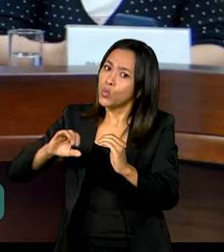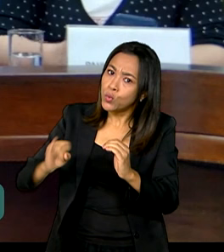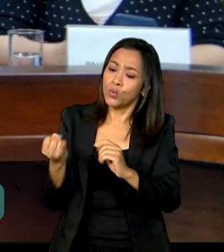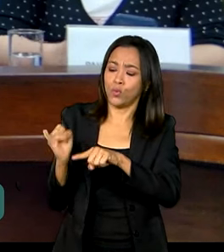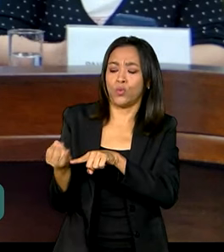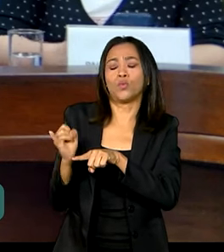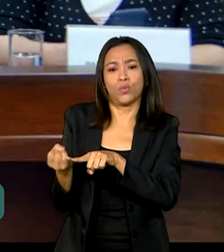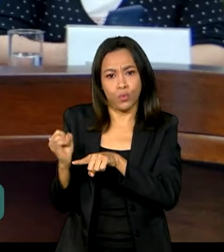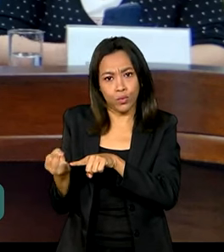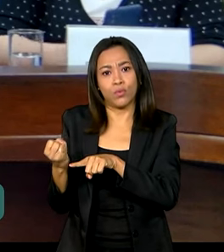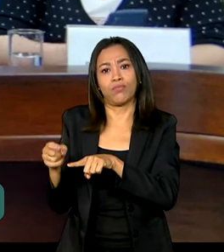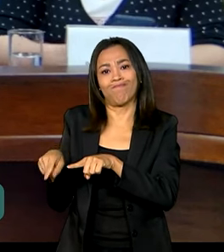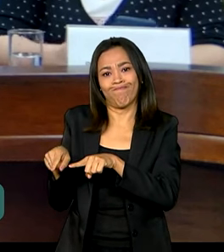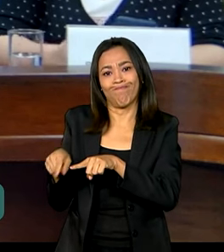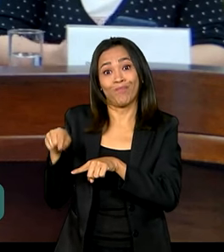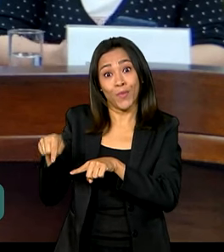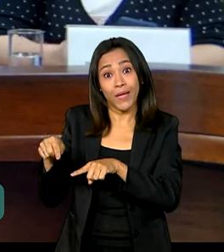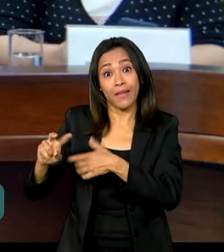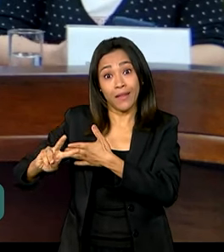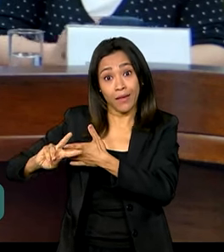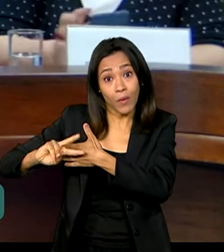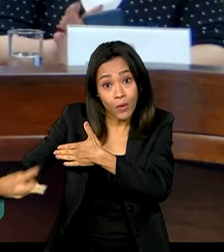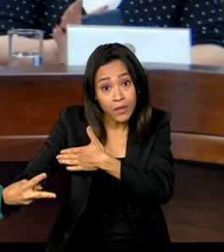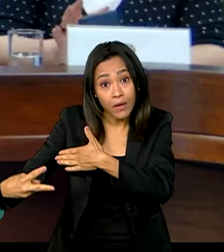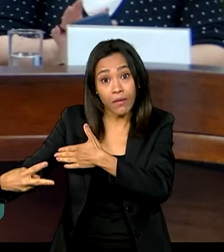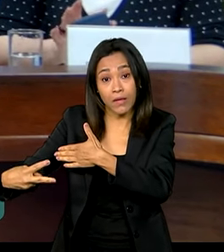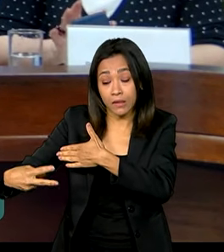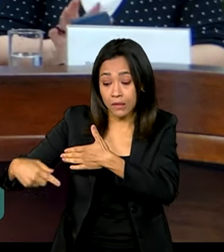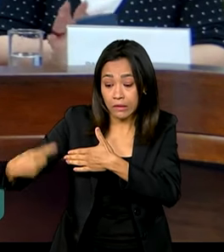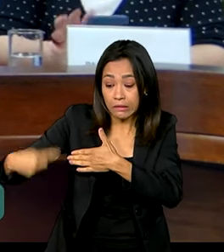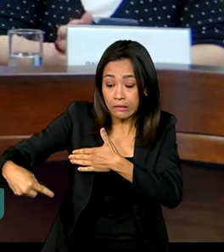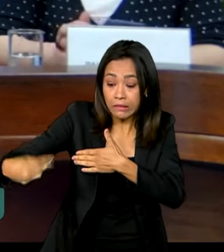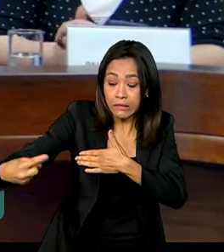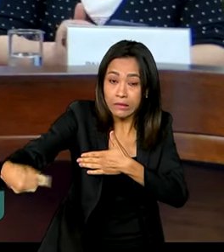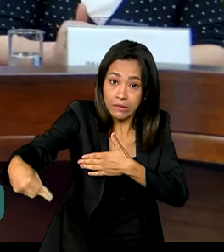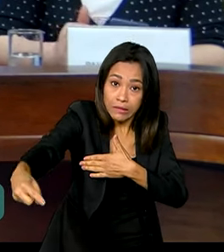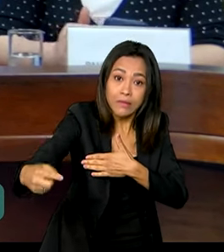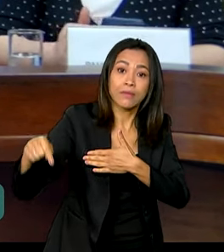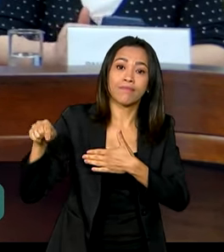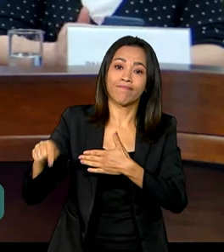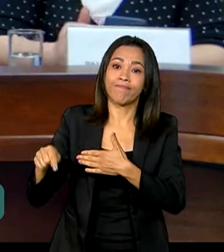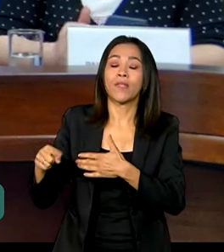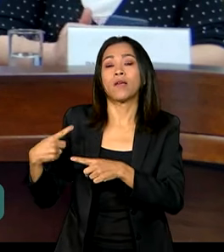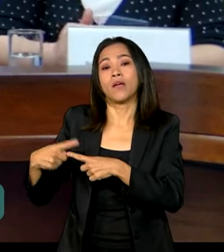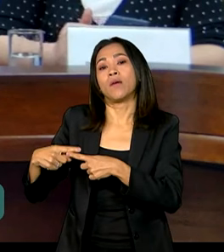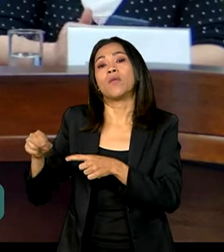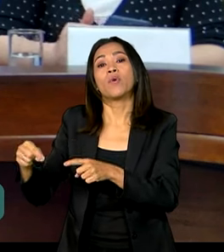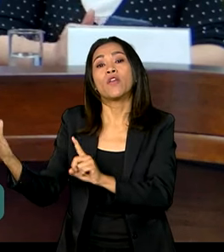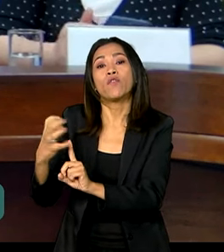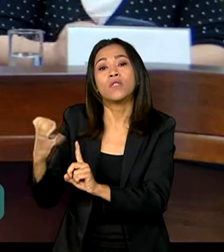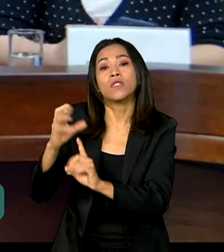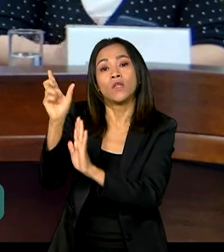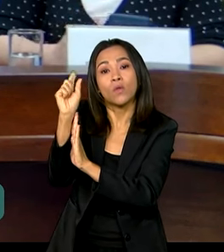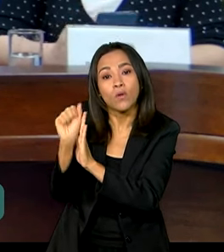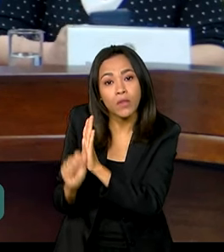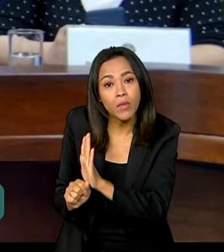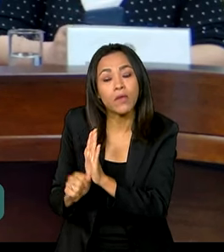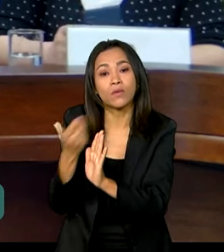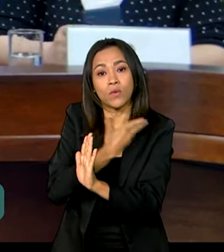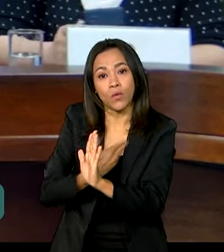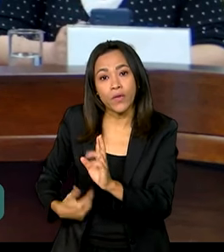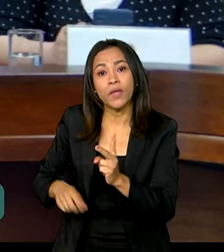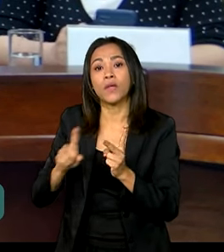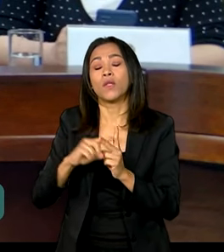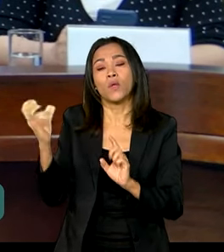porque isso dá um efeito deletério para investimento, forçamento público, enfim, para a conta das